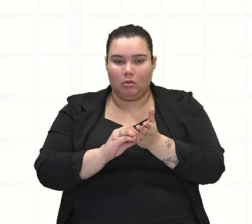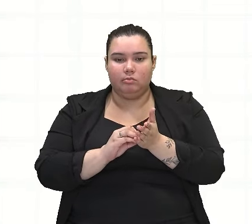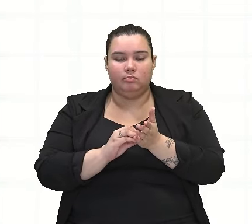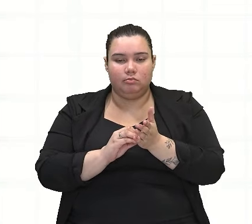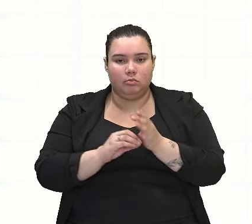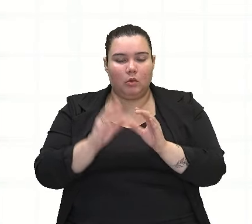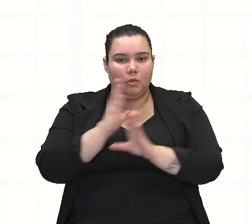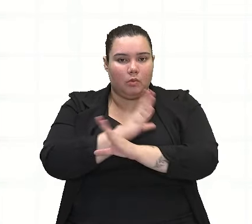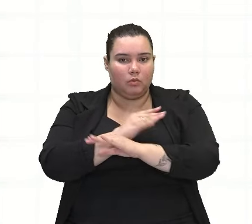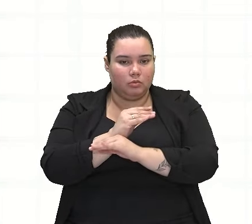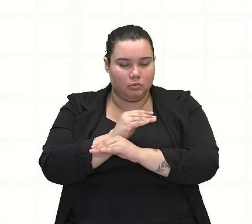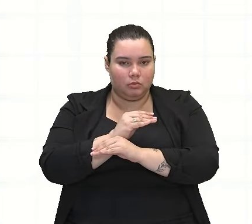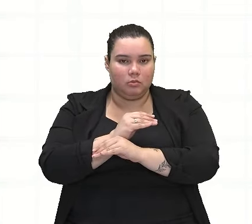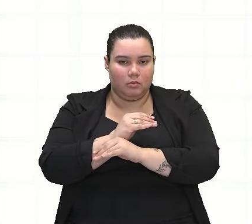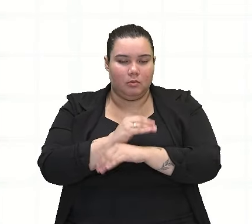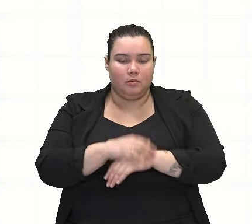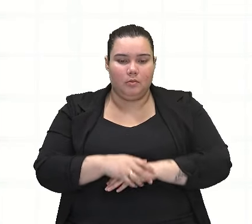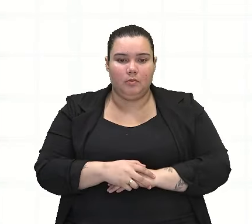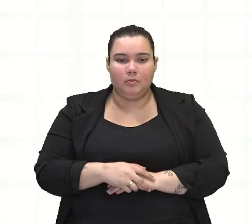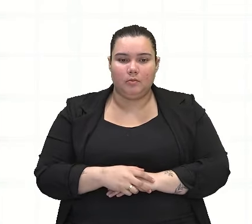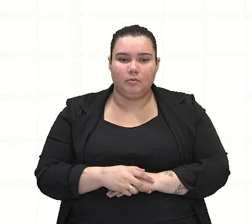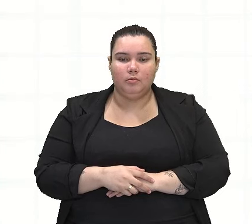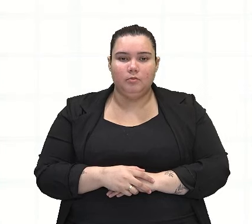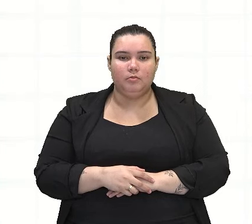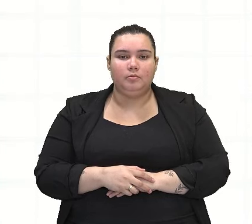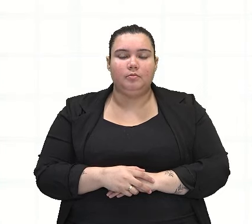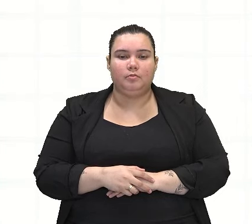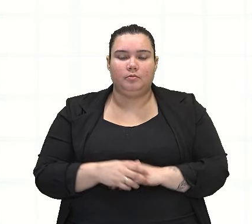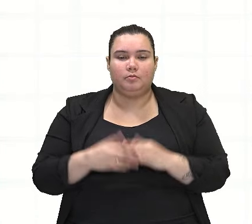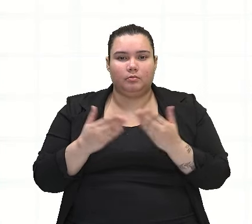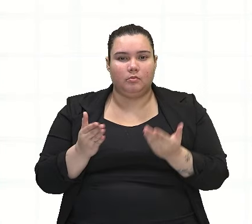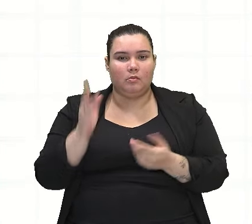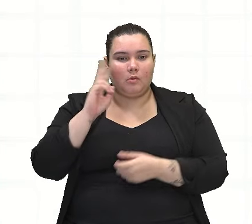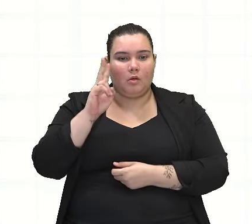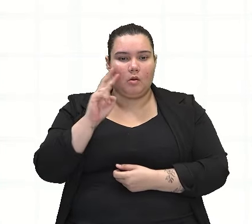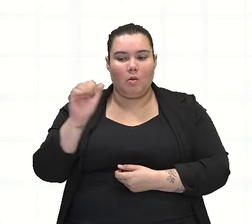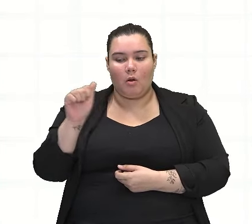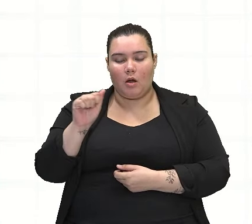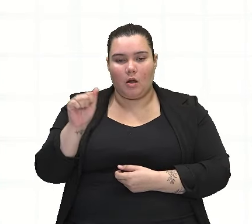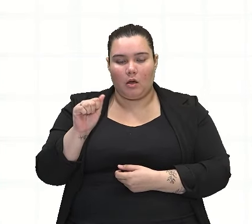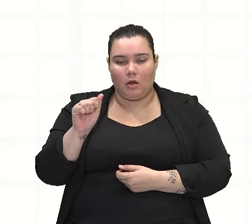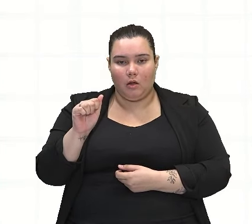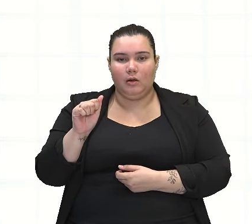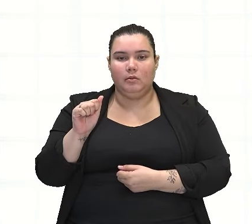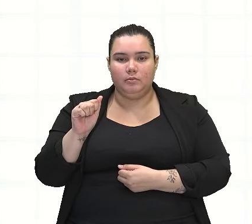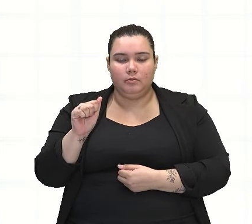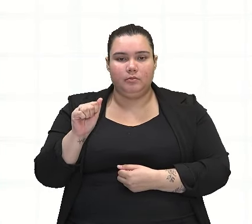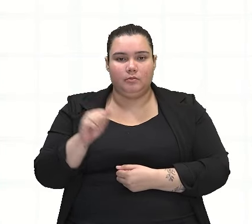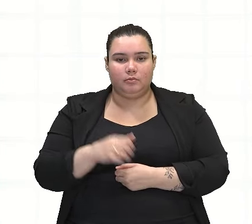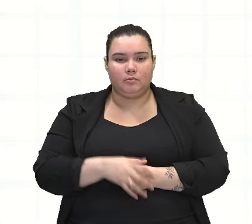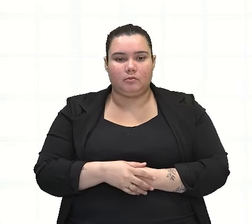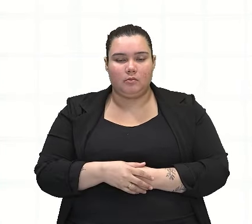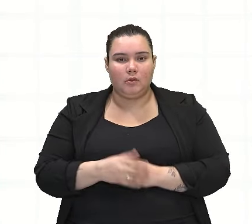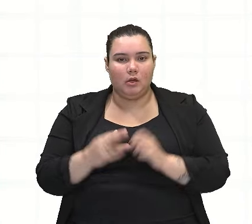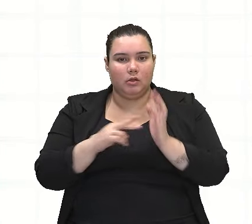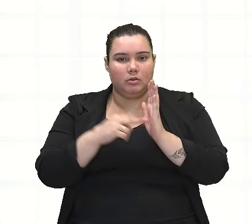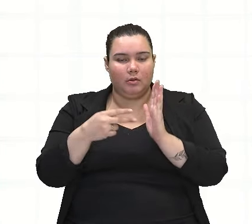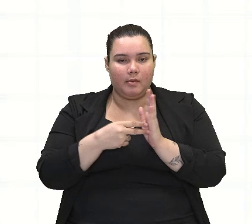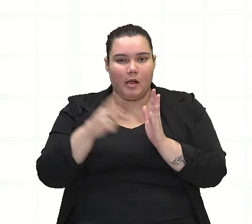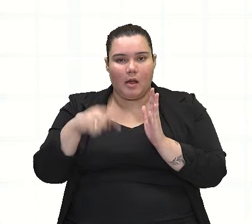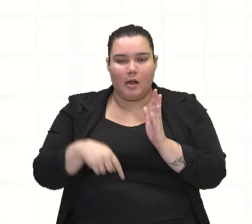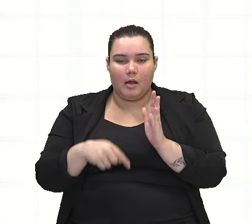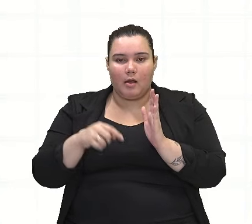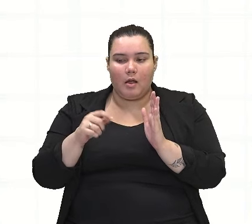ausência proposital de conjunção. Então, lembrem que esse A aqui é um elemento que vai negar,